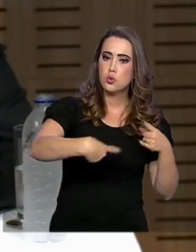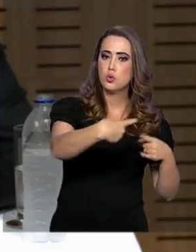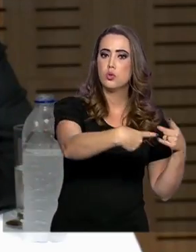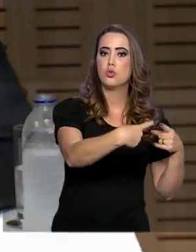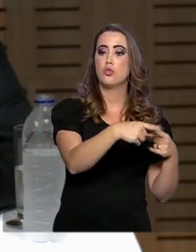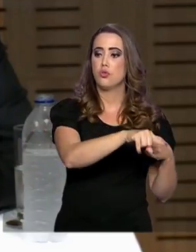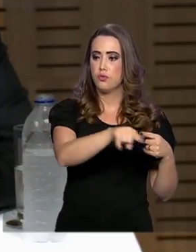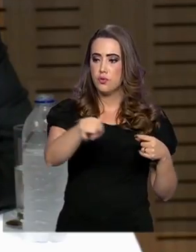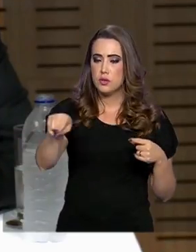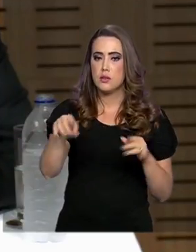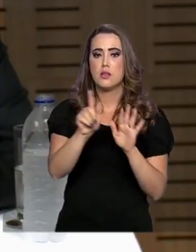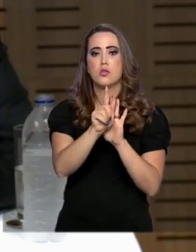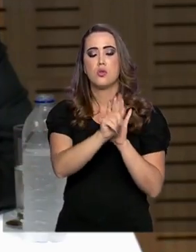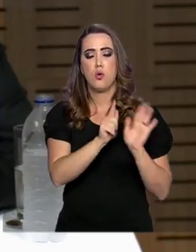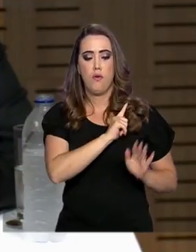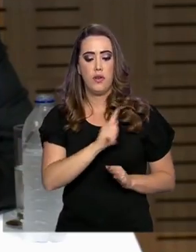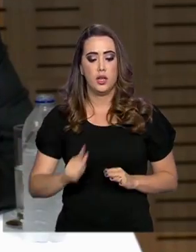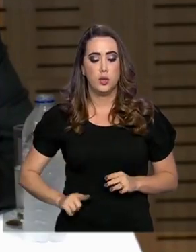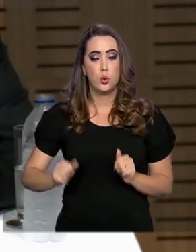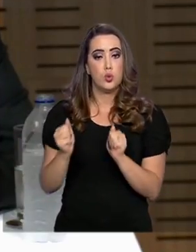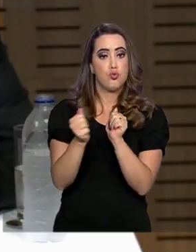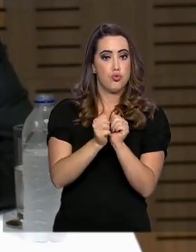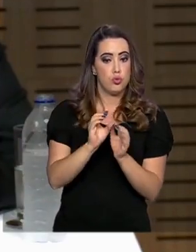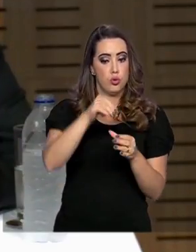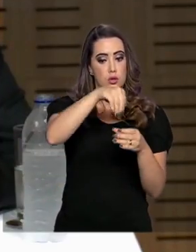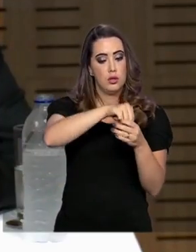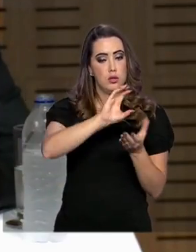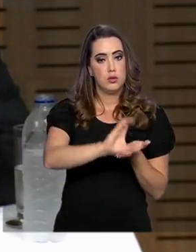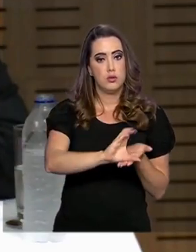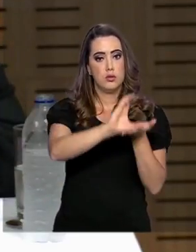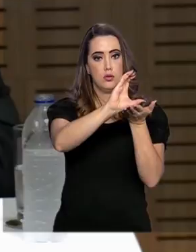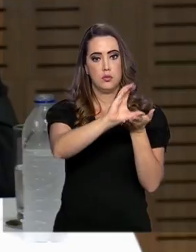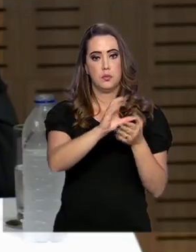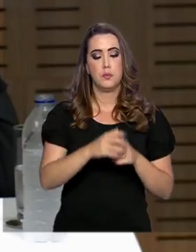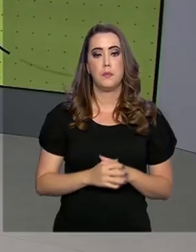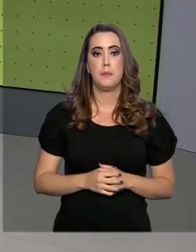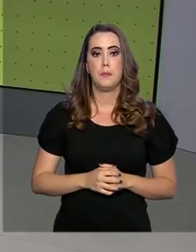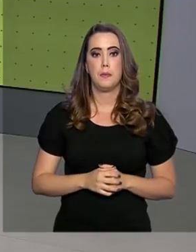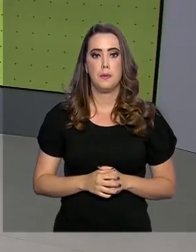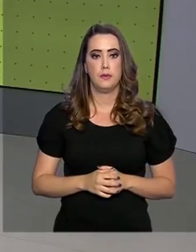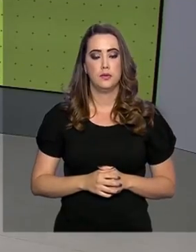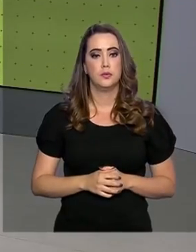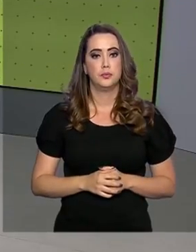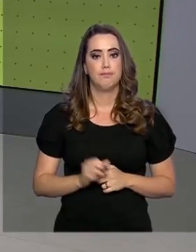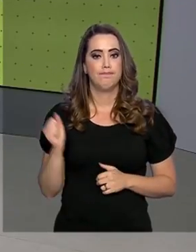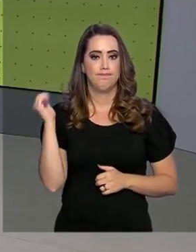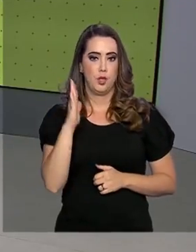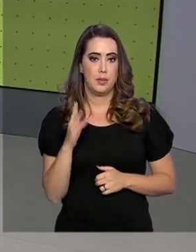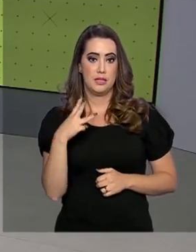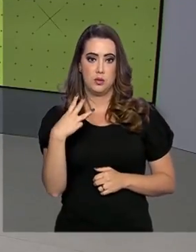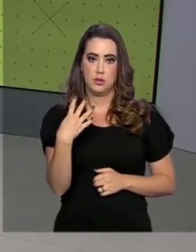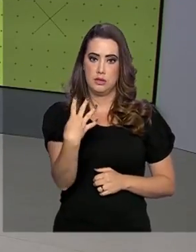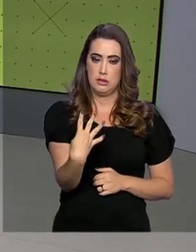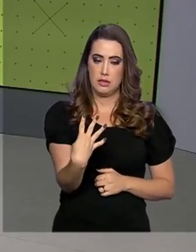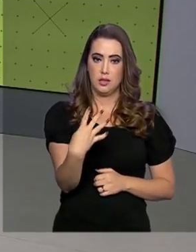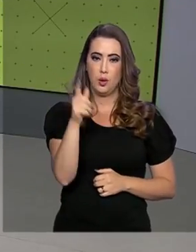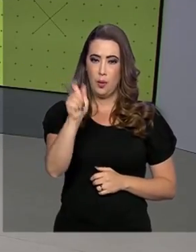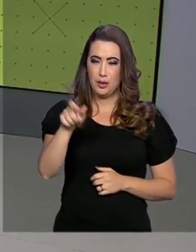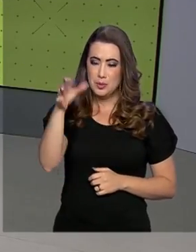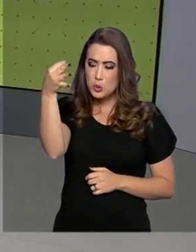presença efetiva dos governadores com o presidente Bolsonaro. O Brasil tem 34